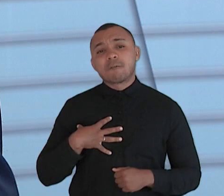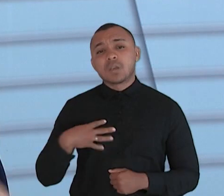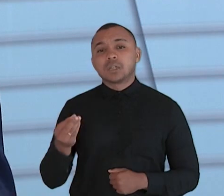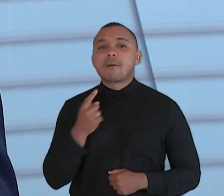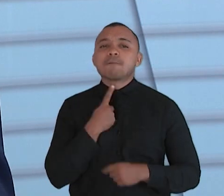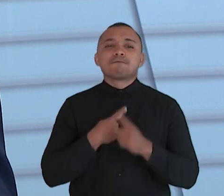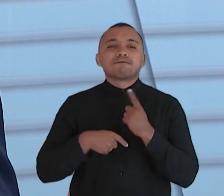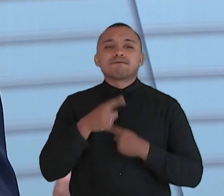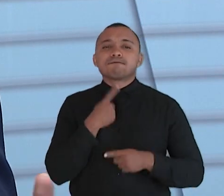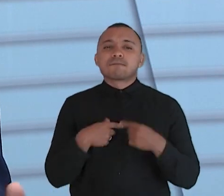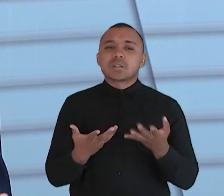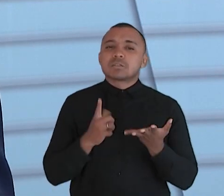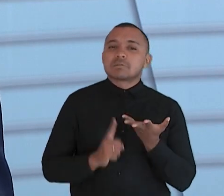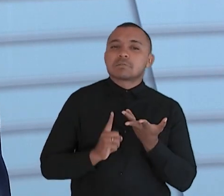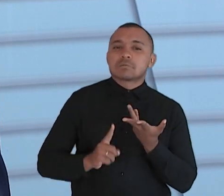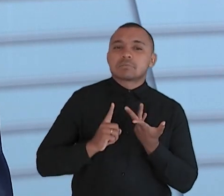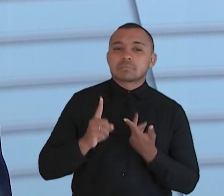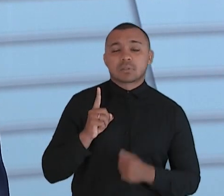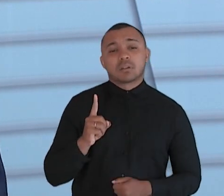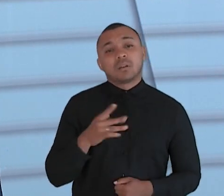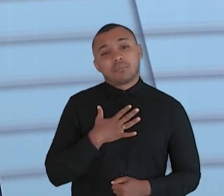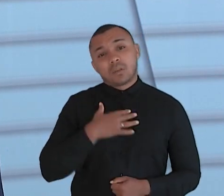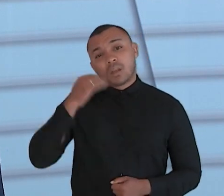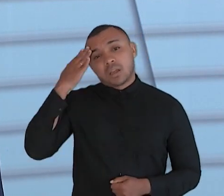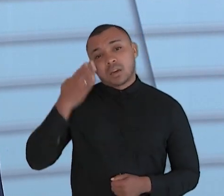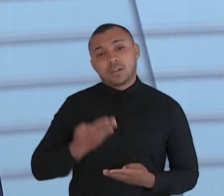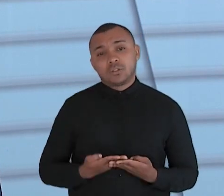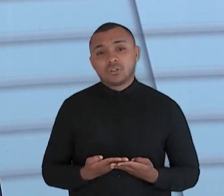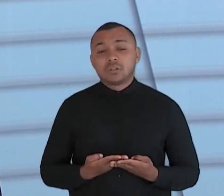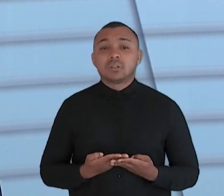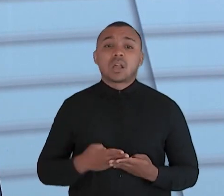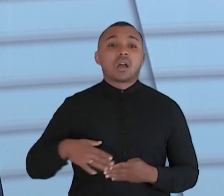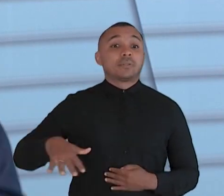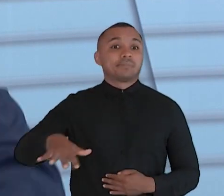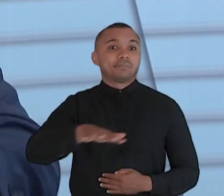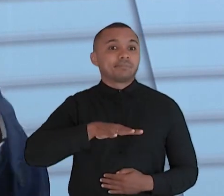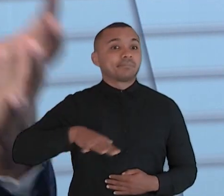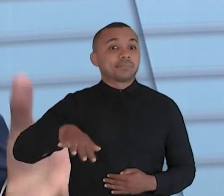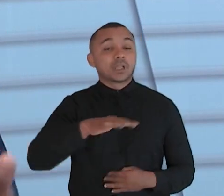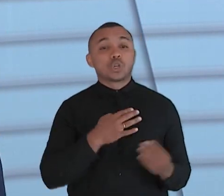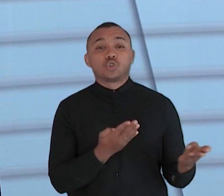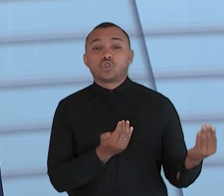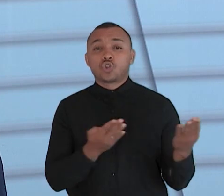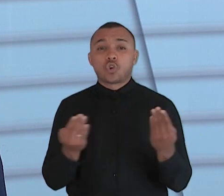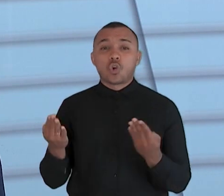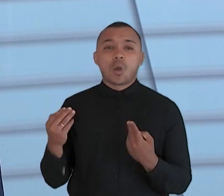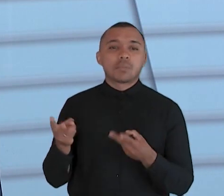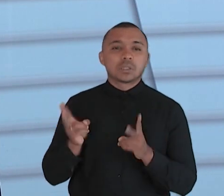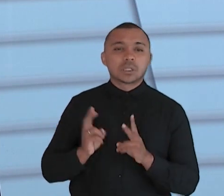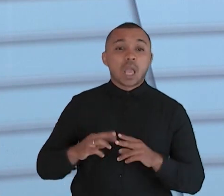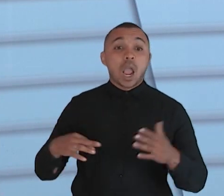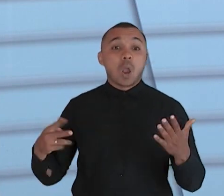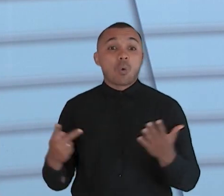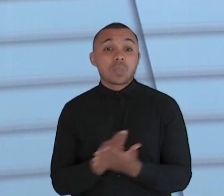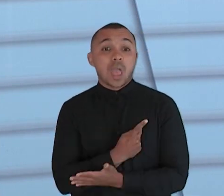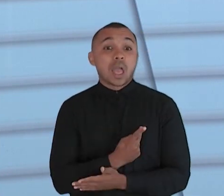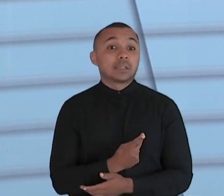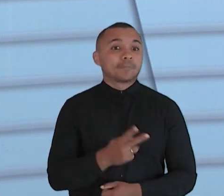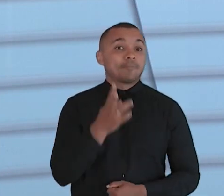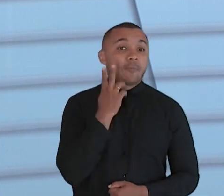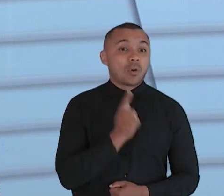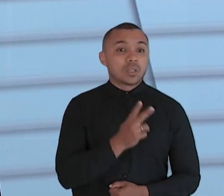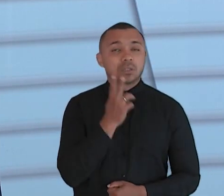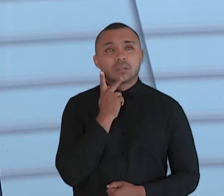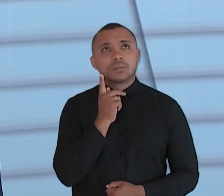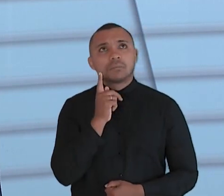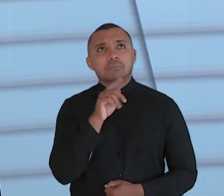acredito eu que esse meio aí que hoje a gente vê acontecendo não só em Fortaleza, mas no Brasil